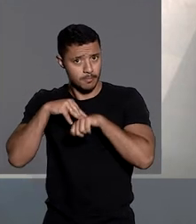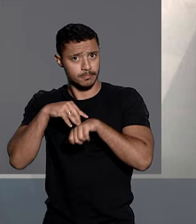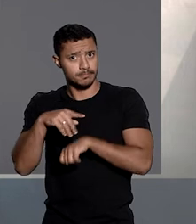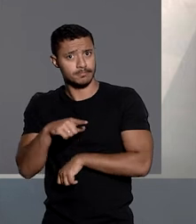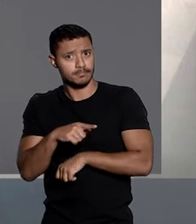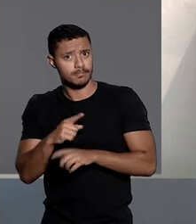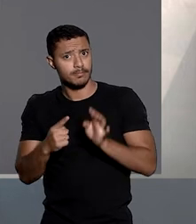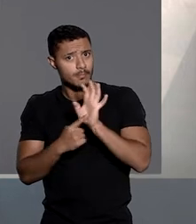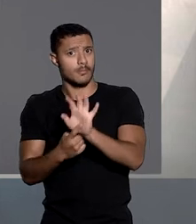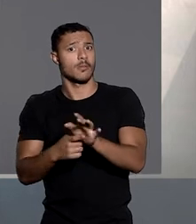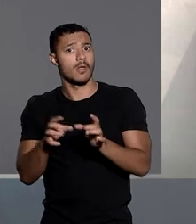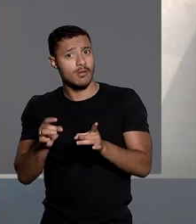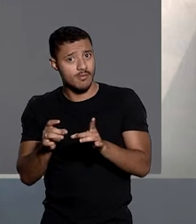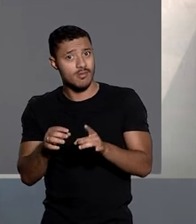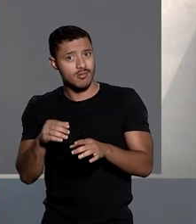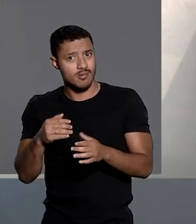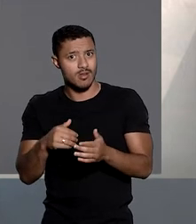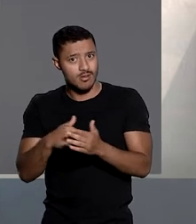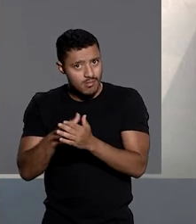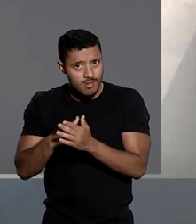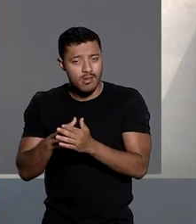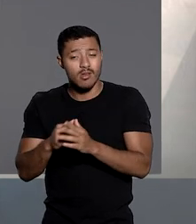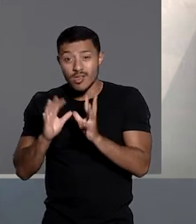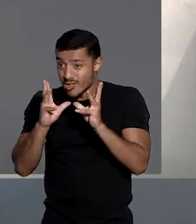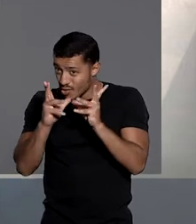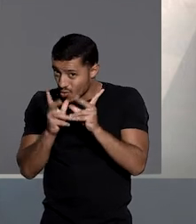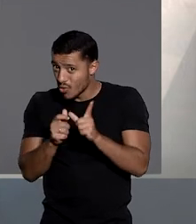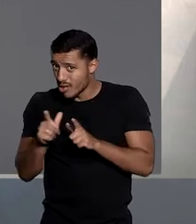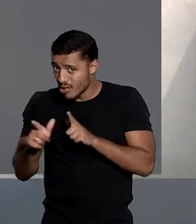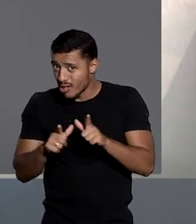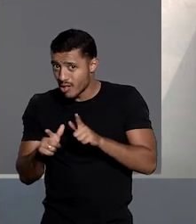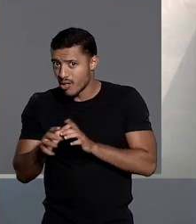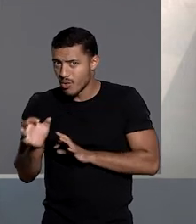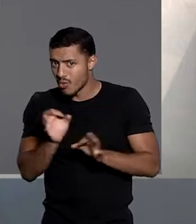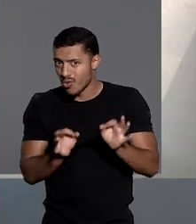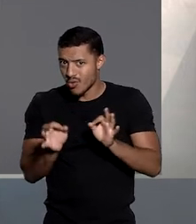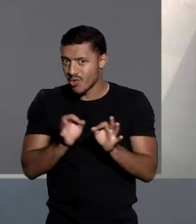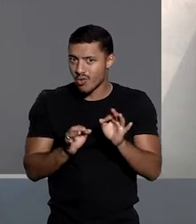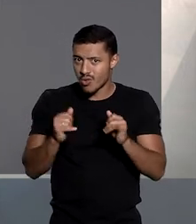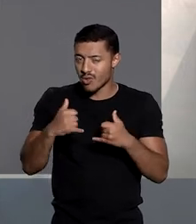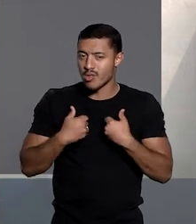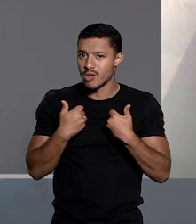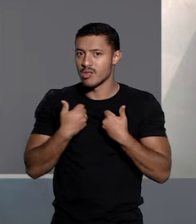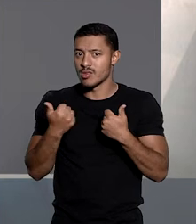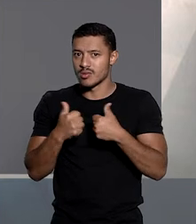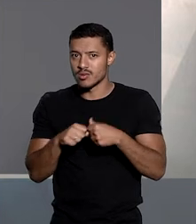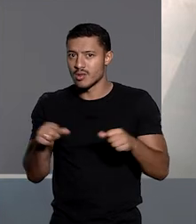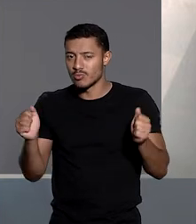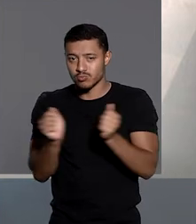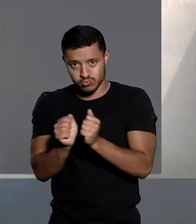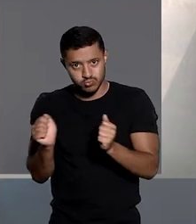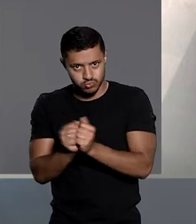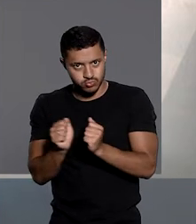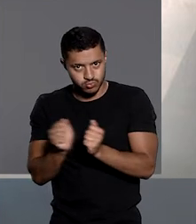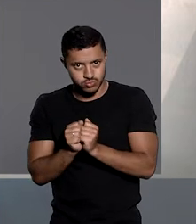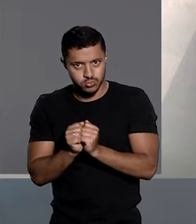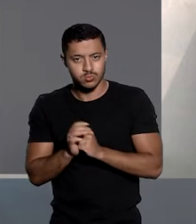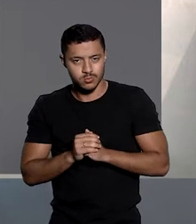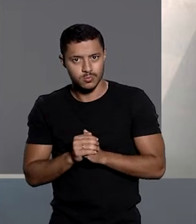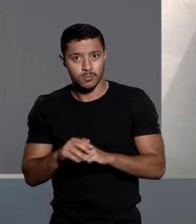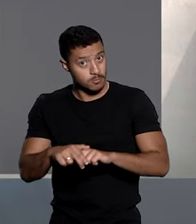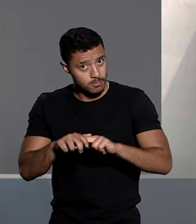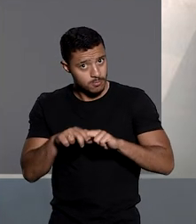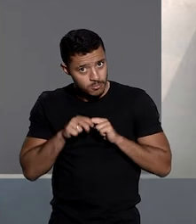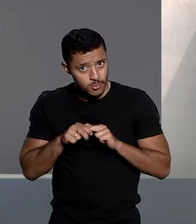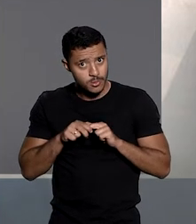vendedora de ingressos e todos os que atuaram na organização da festa integram a mesma cadeia de fornecimento e, por